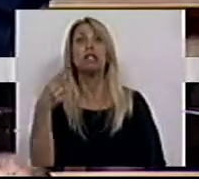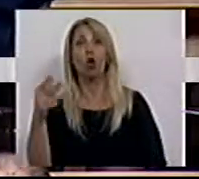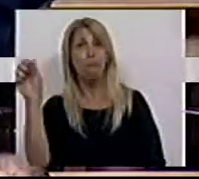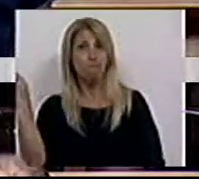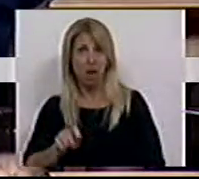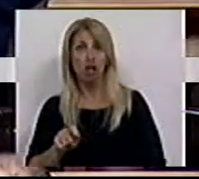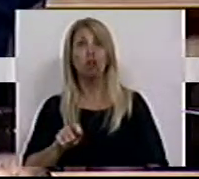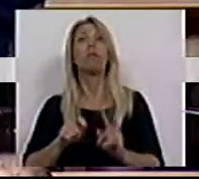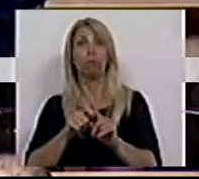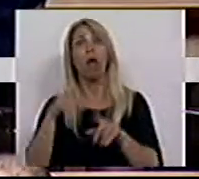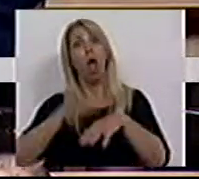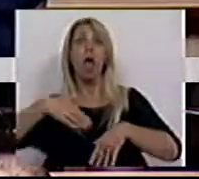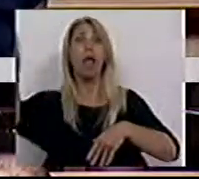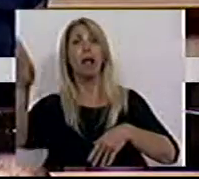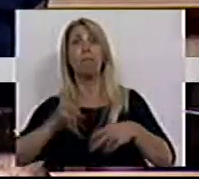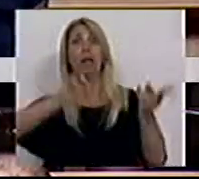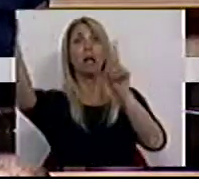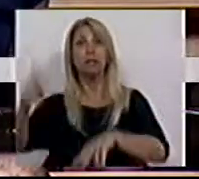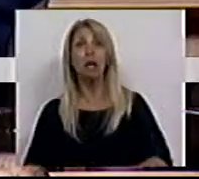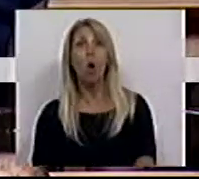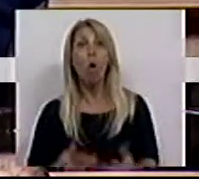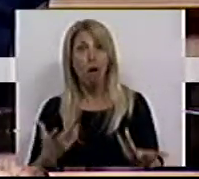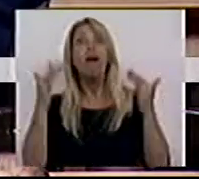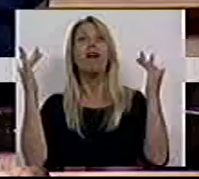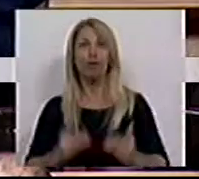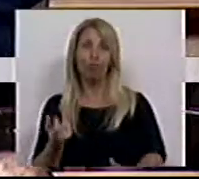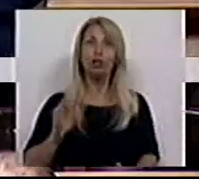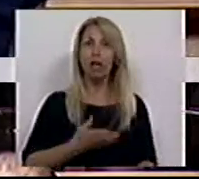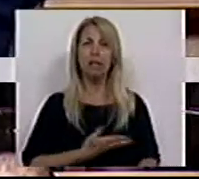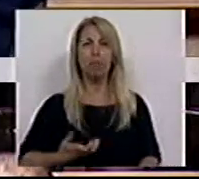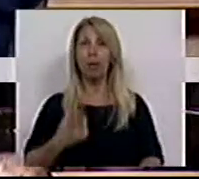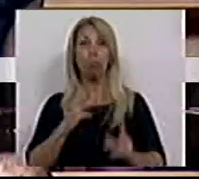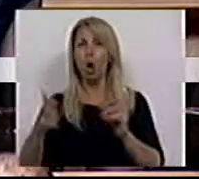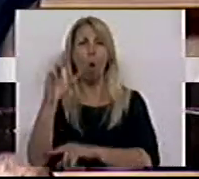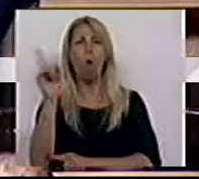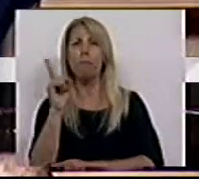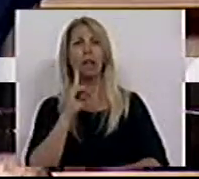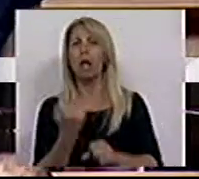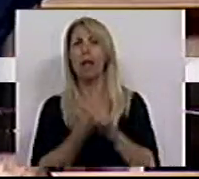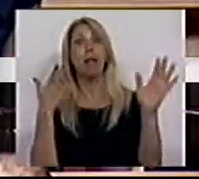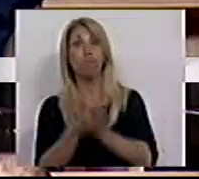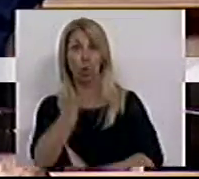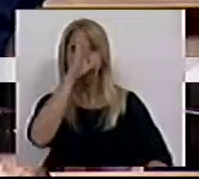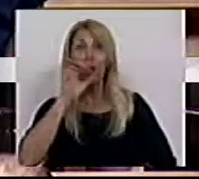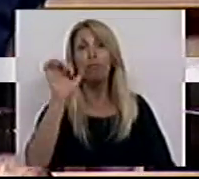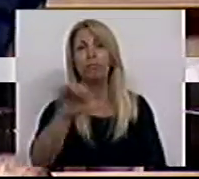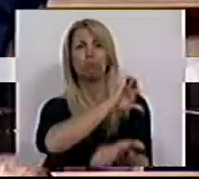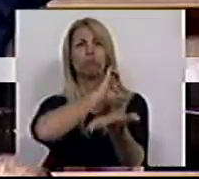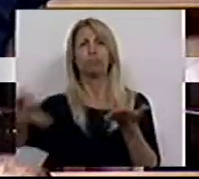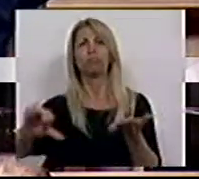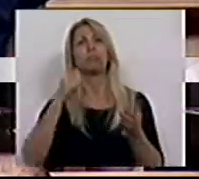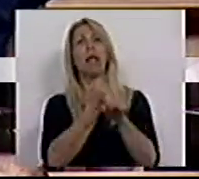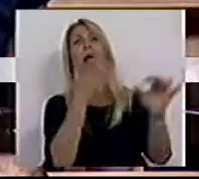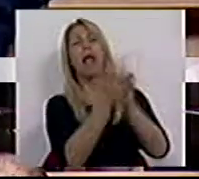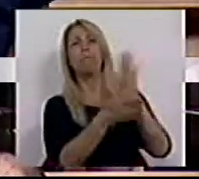a taxa de desemprego, mas não aumenta o emprego. O seu Governo, Sr. Primeiro-Ministro, desistiu de criar emprego para criar estágios.